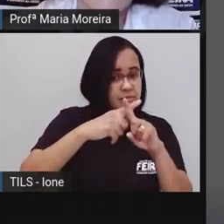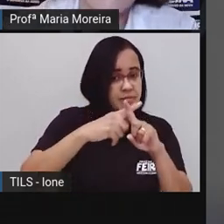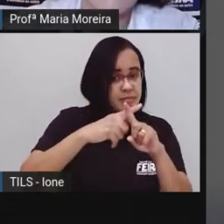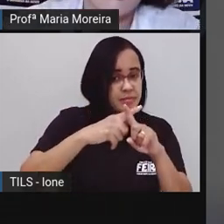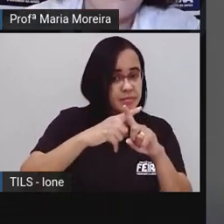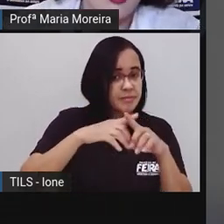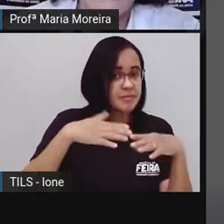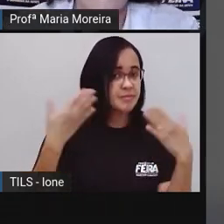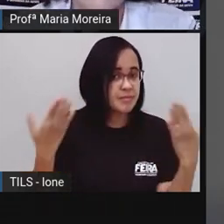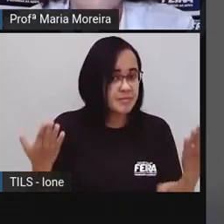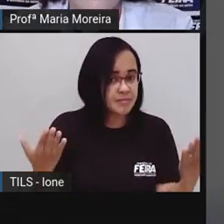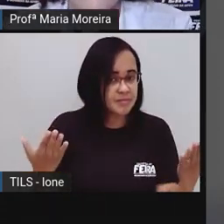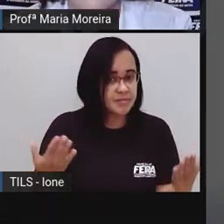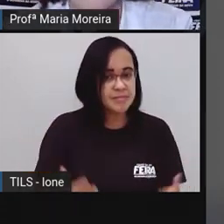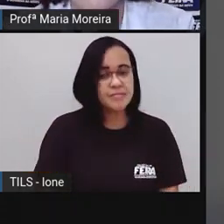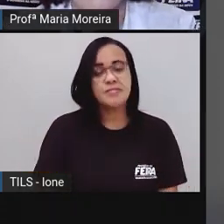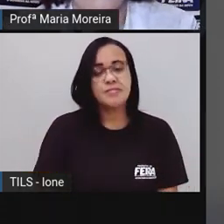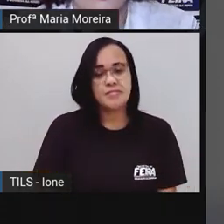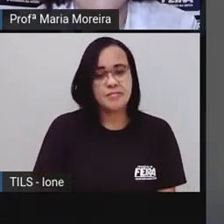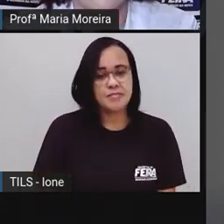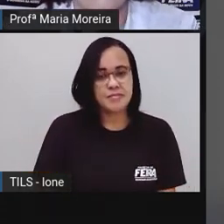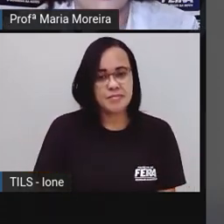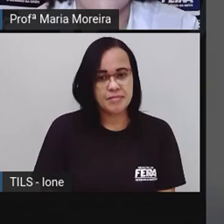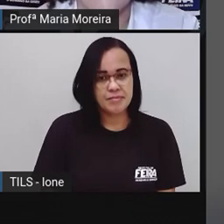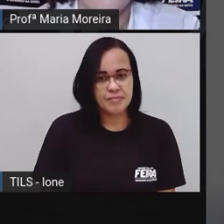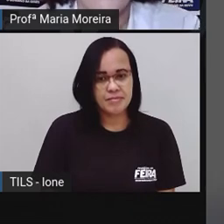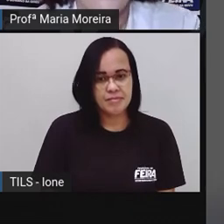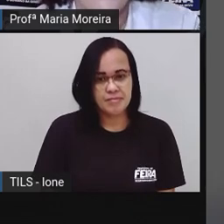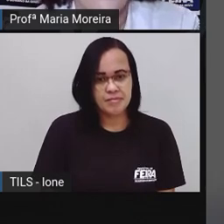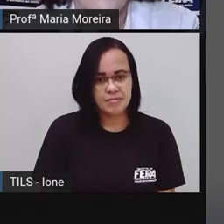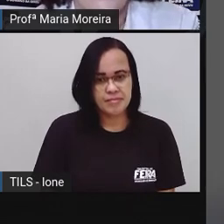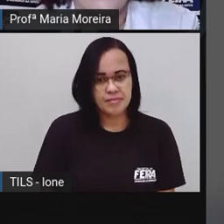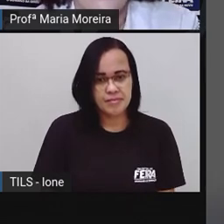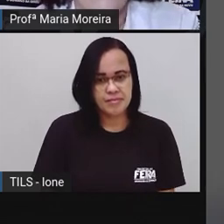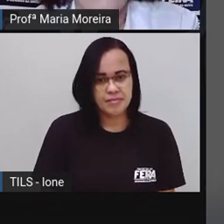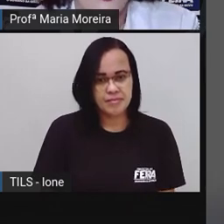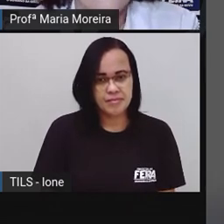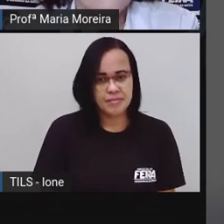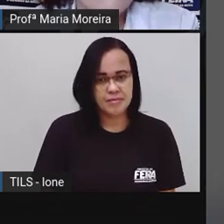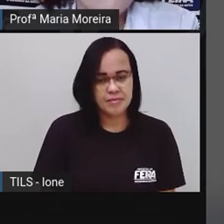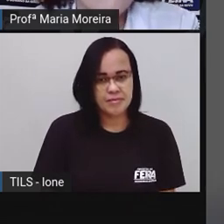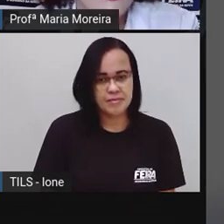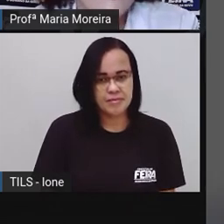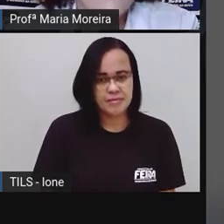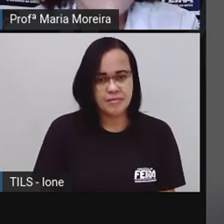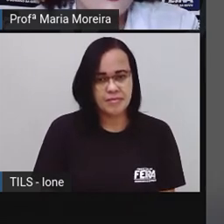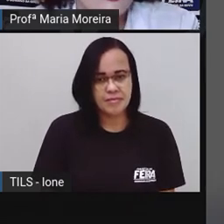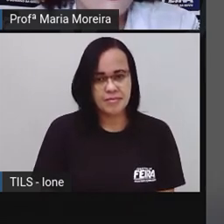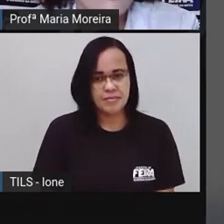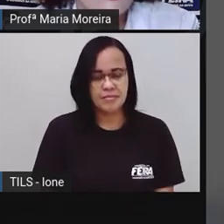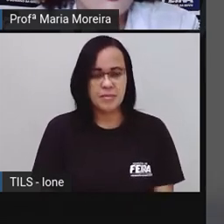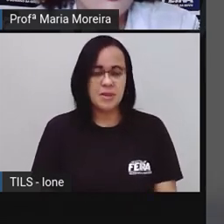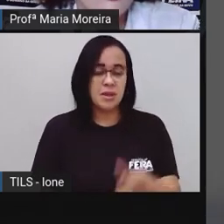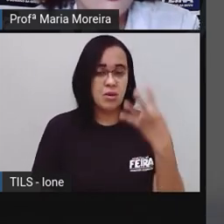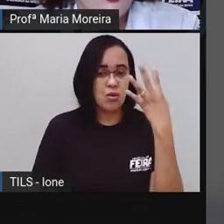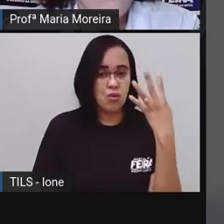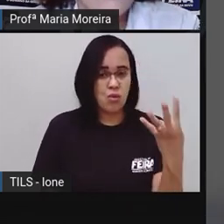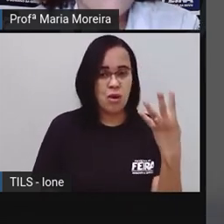né? A pró acabou botando quarenta aqui, mas não é quarenta, é quarenta. É quatro vezes, ó,